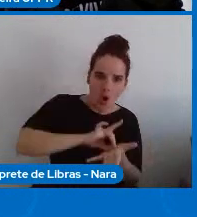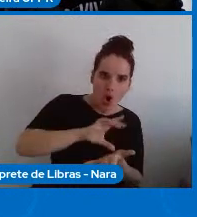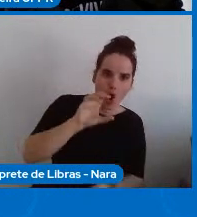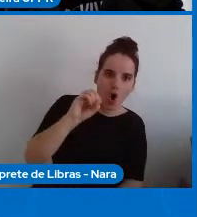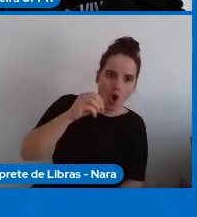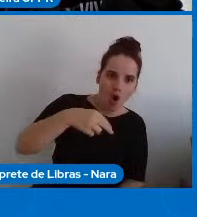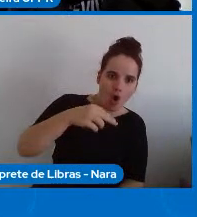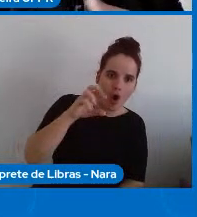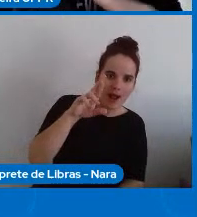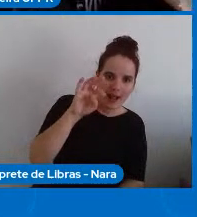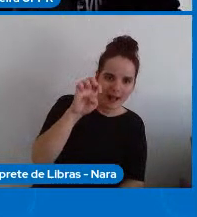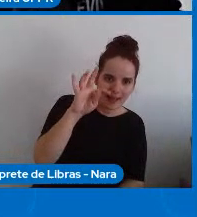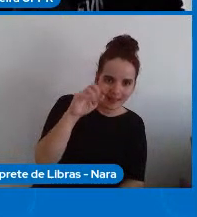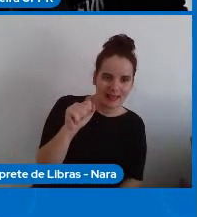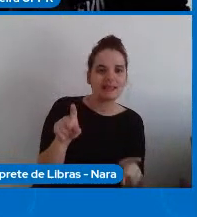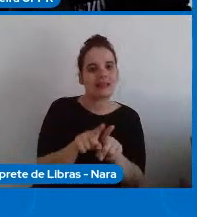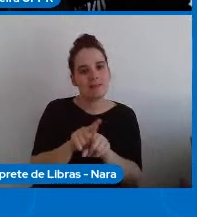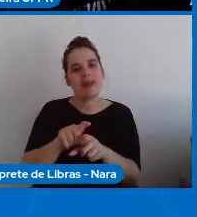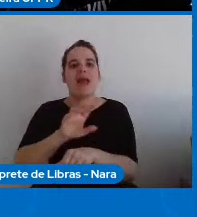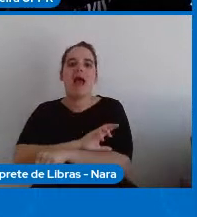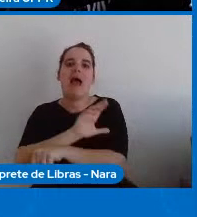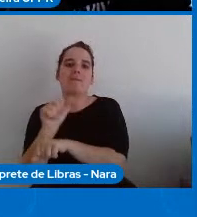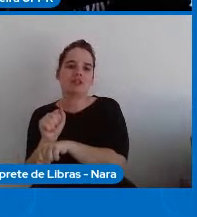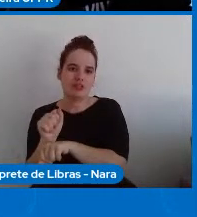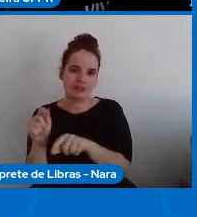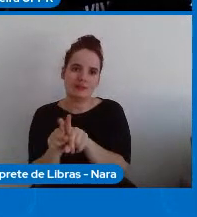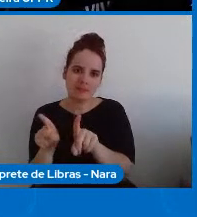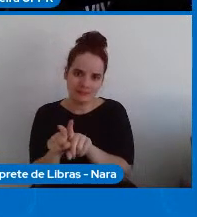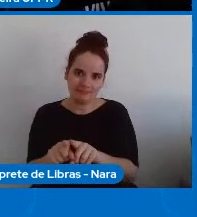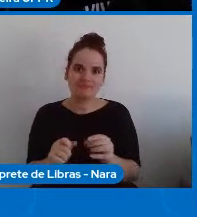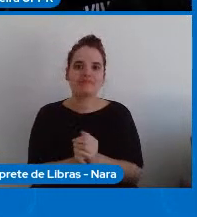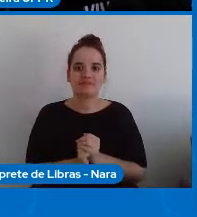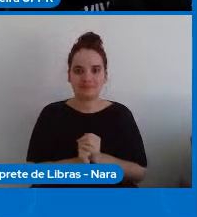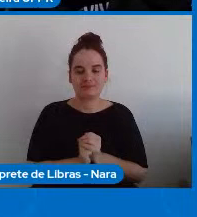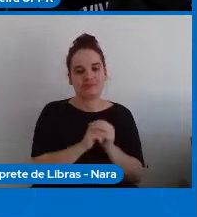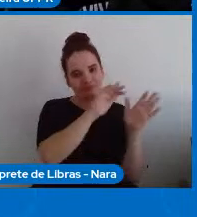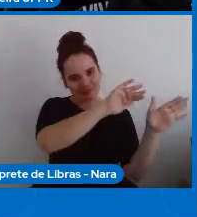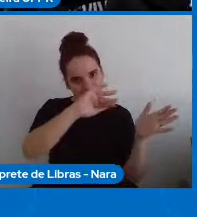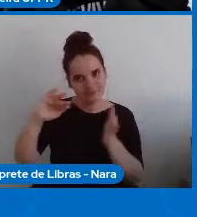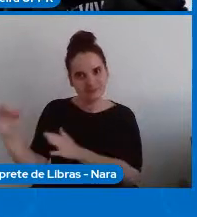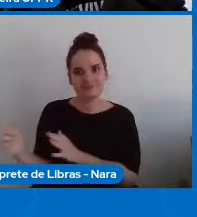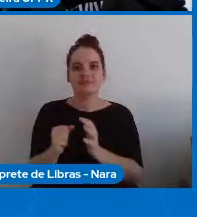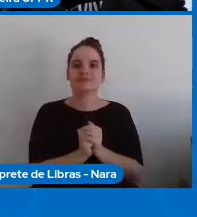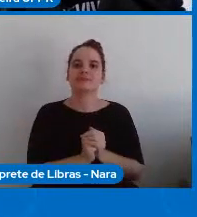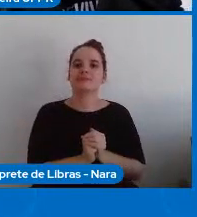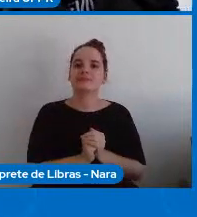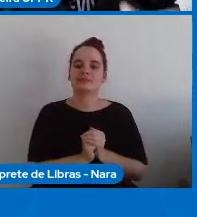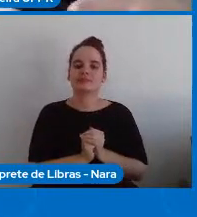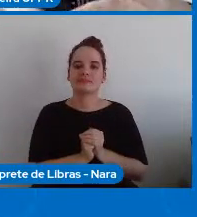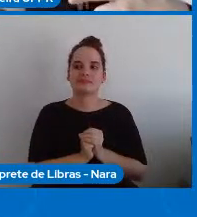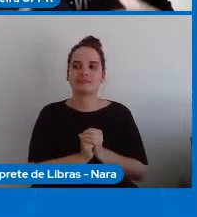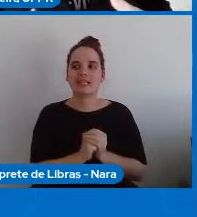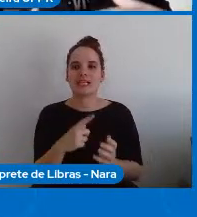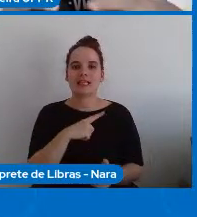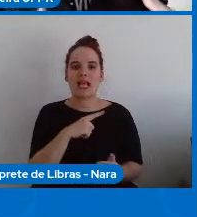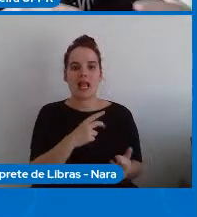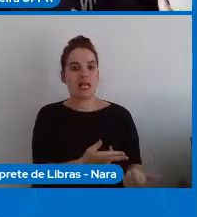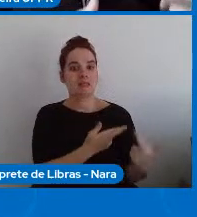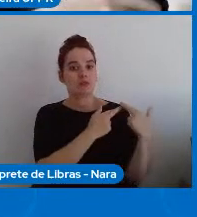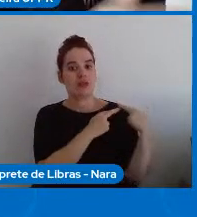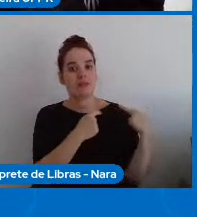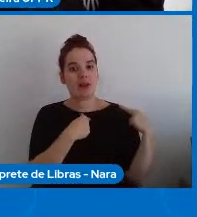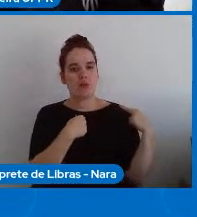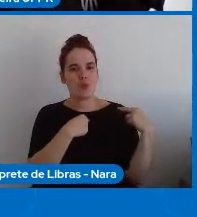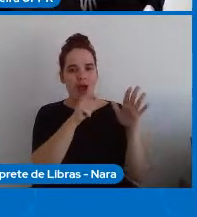pensar como se a pessoa tem responsabilidade de treinar um algoritmo para